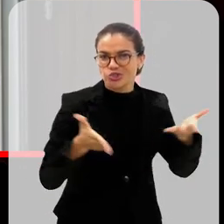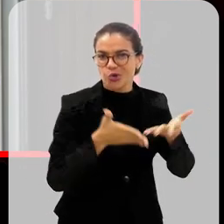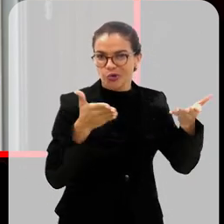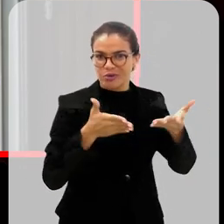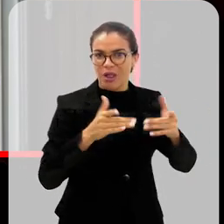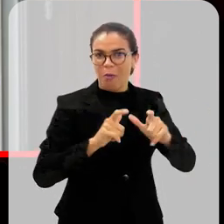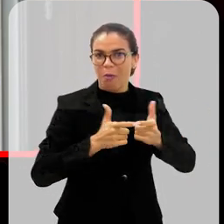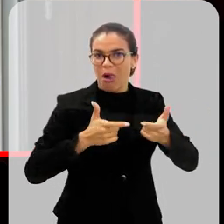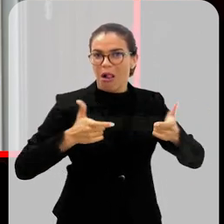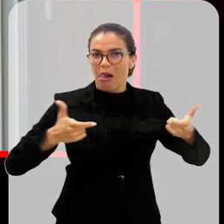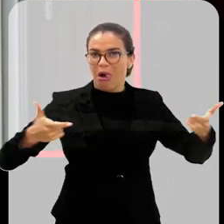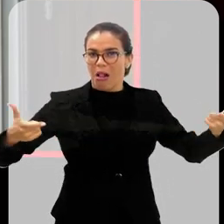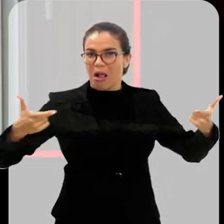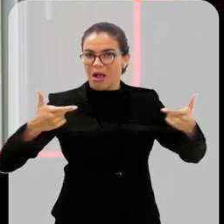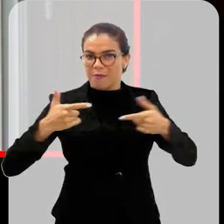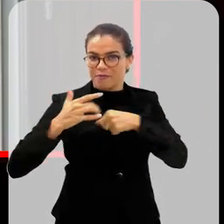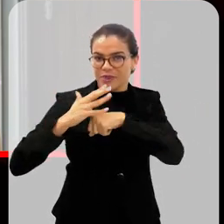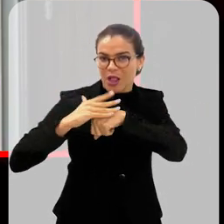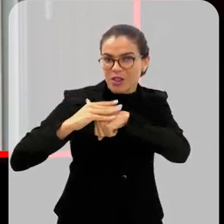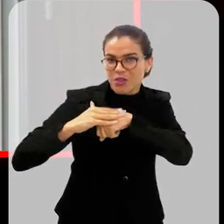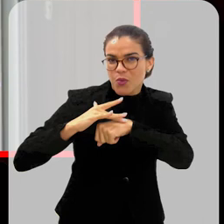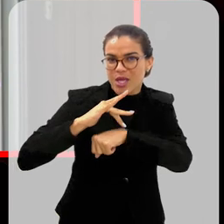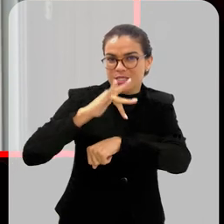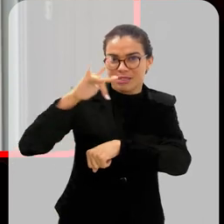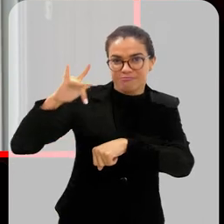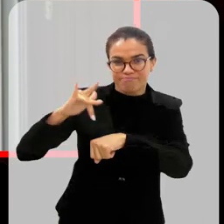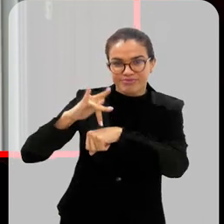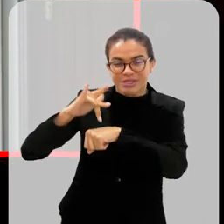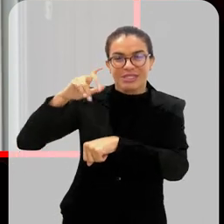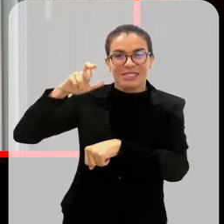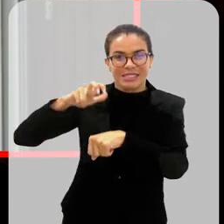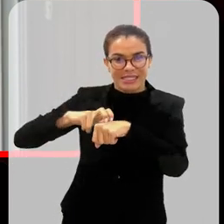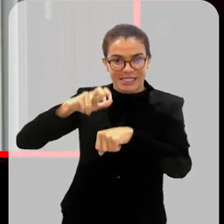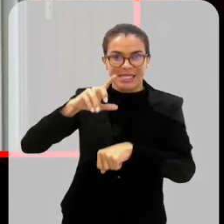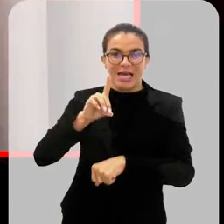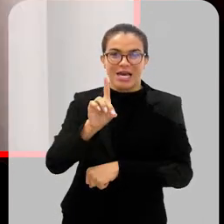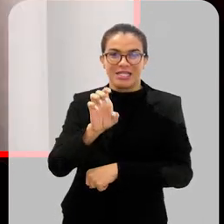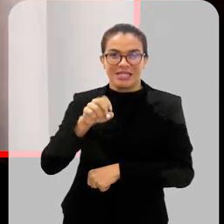para essa disseminação da dengue, do mosquito?